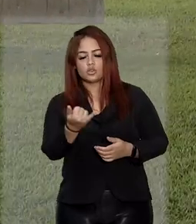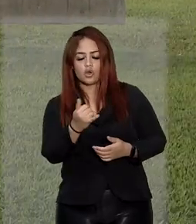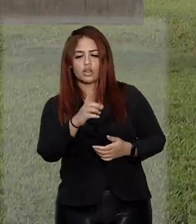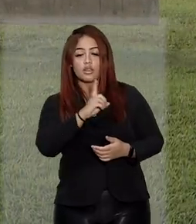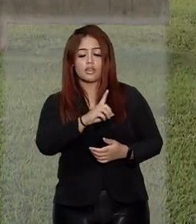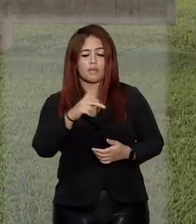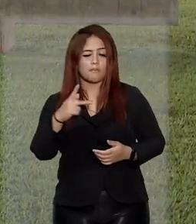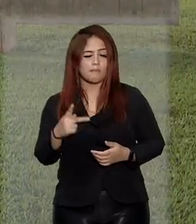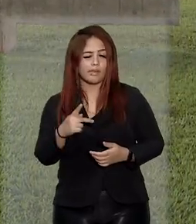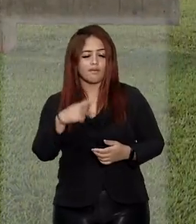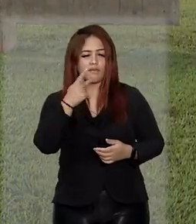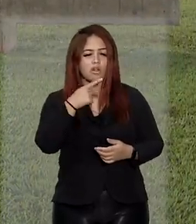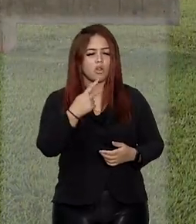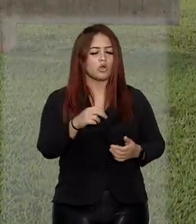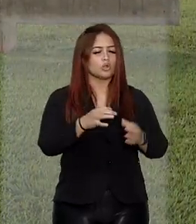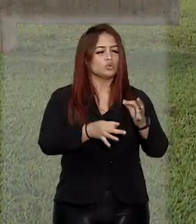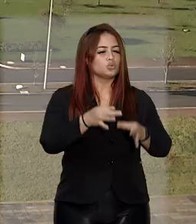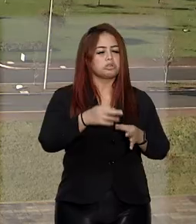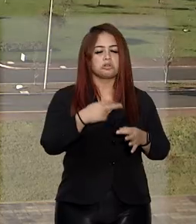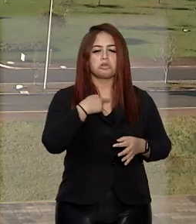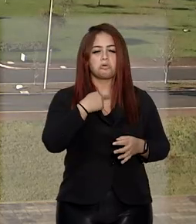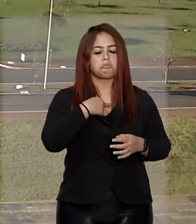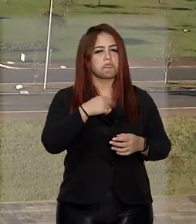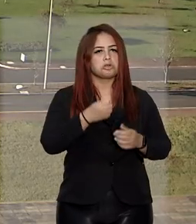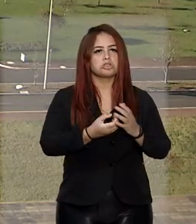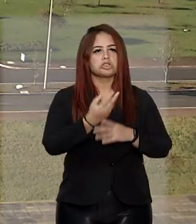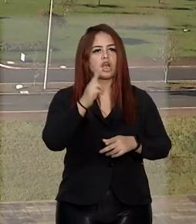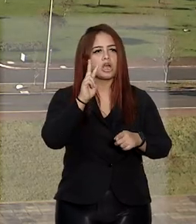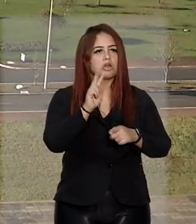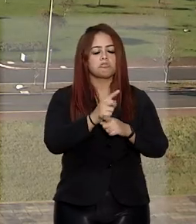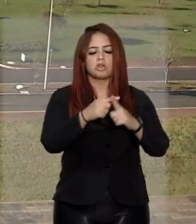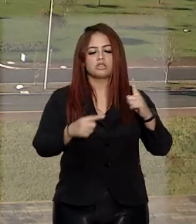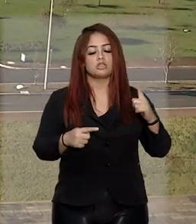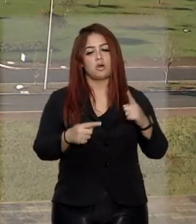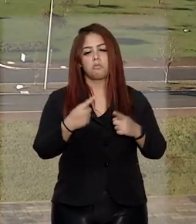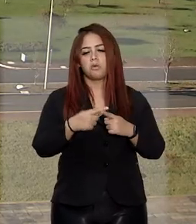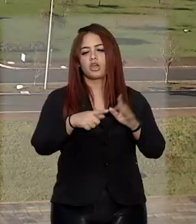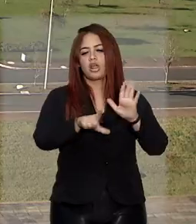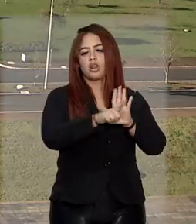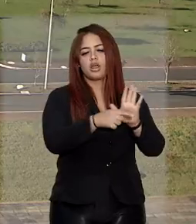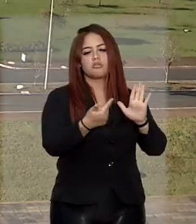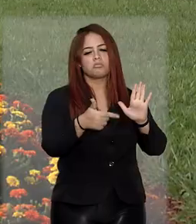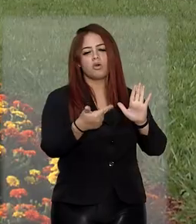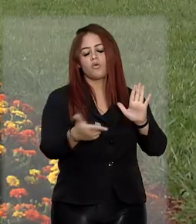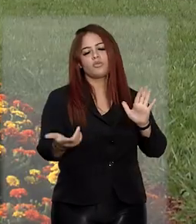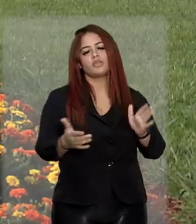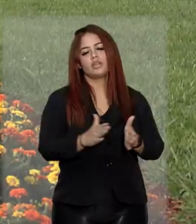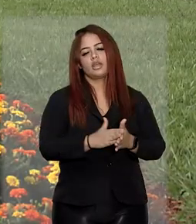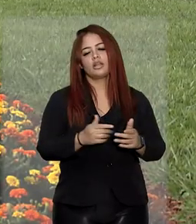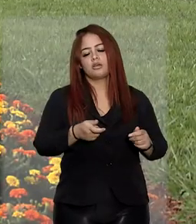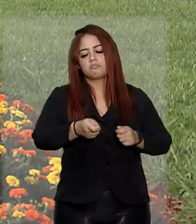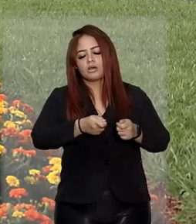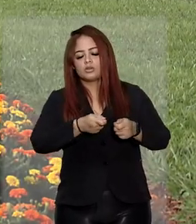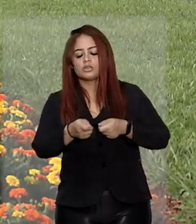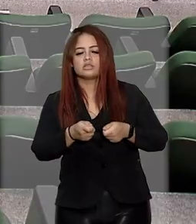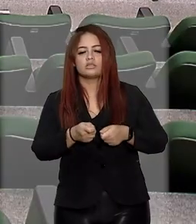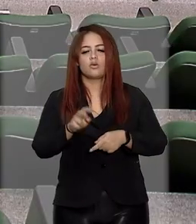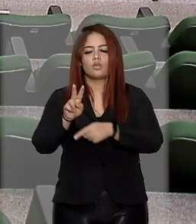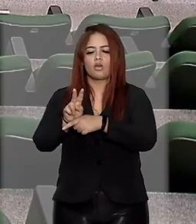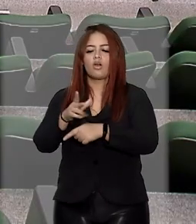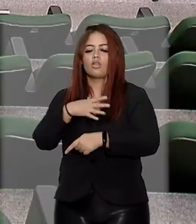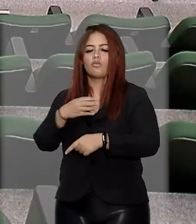judiciário não pode criar essa restrição porque a lei não condicionou a progressão especial ou a manutenção da guarda da criança.